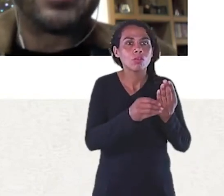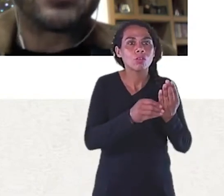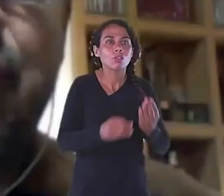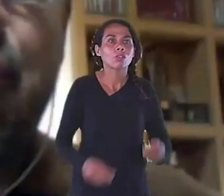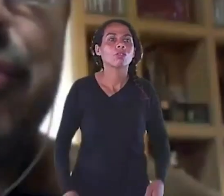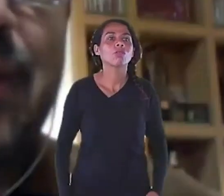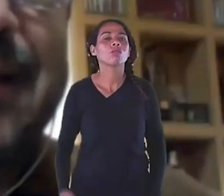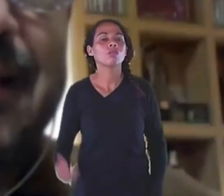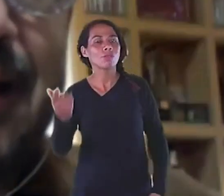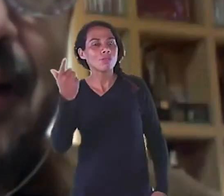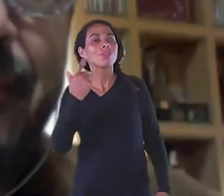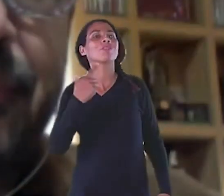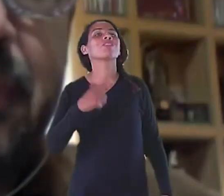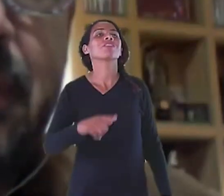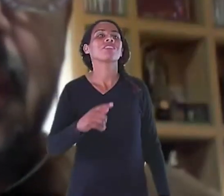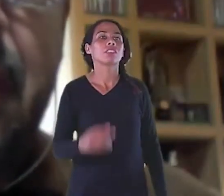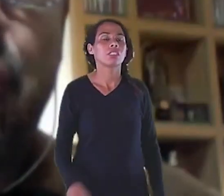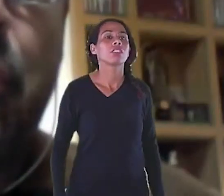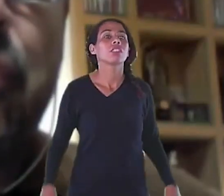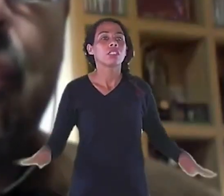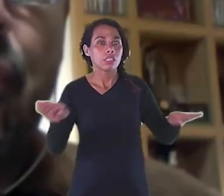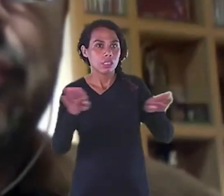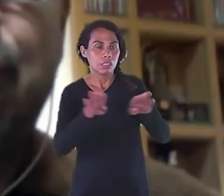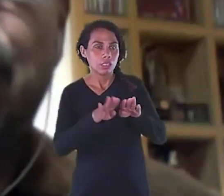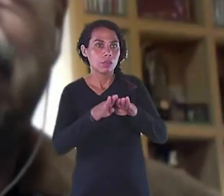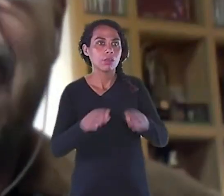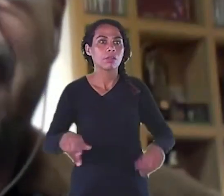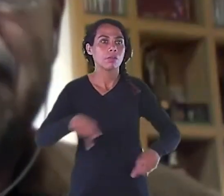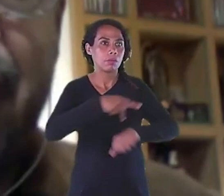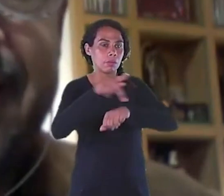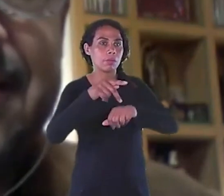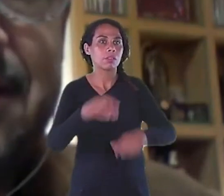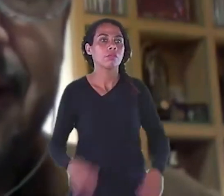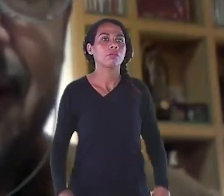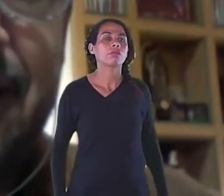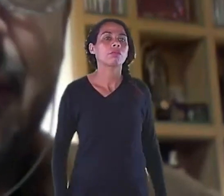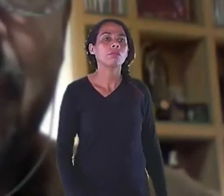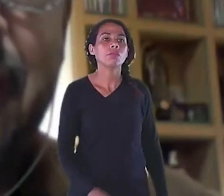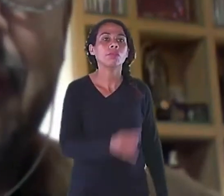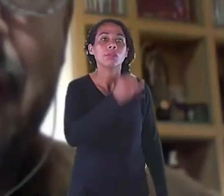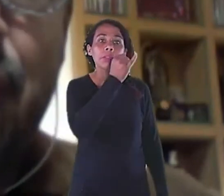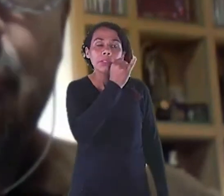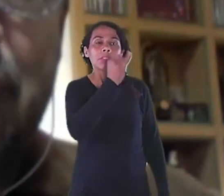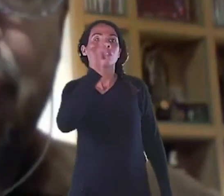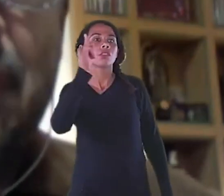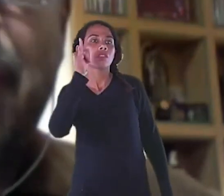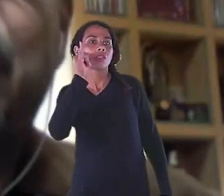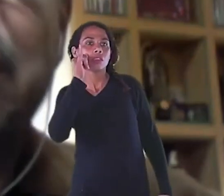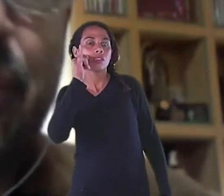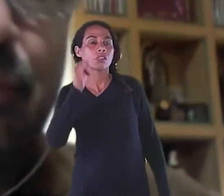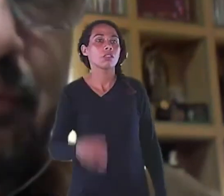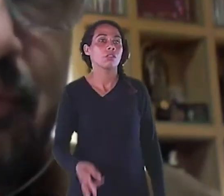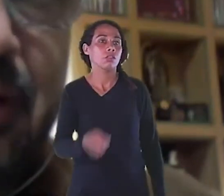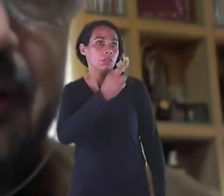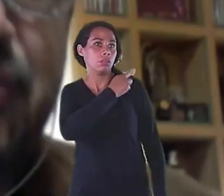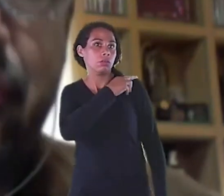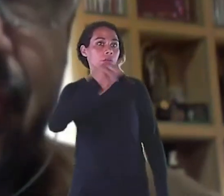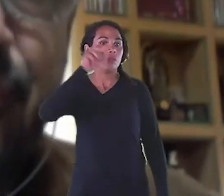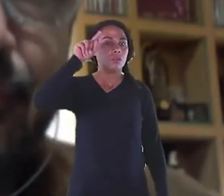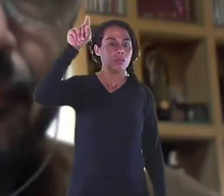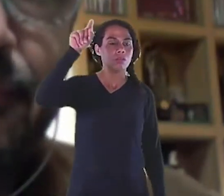também agradecer o consulado da Itália, em nome do consul Dario Savarese, que também nos ajuda na promoção